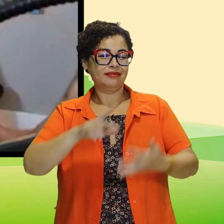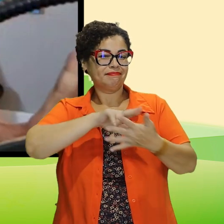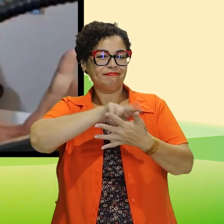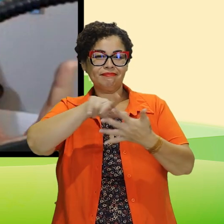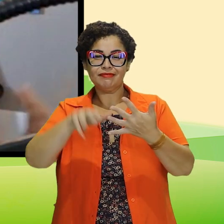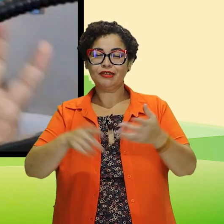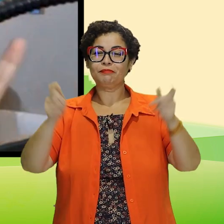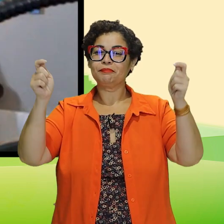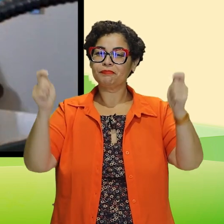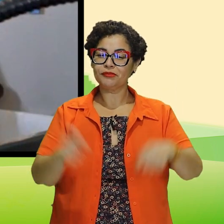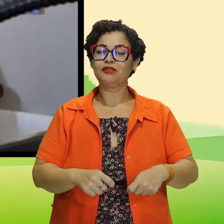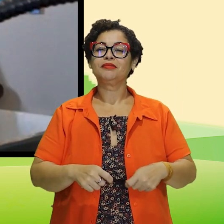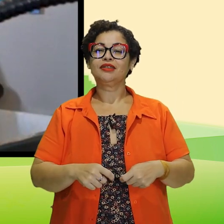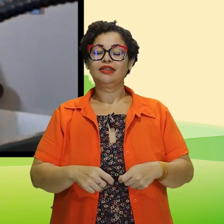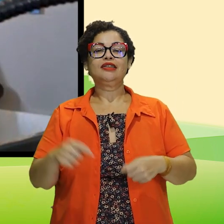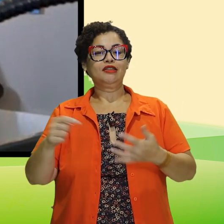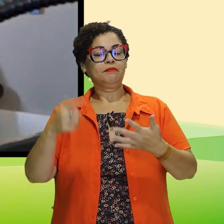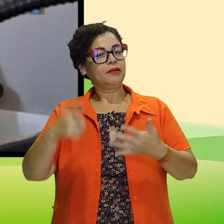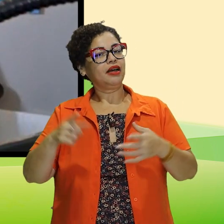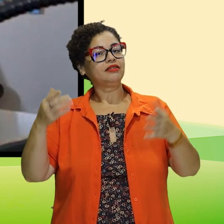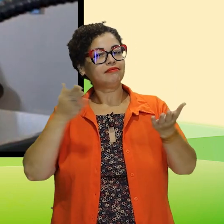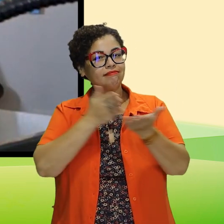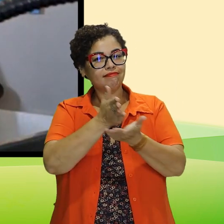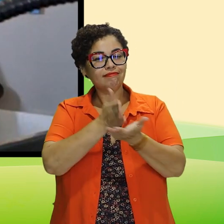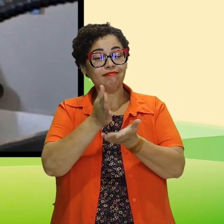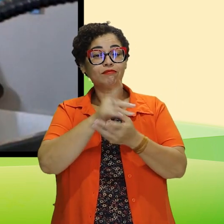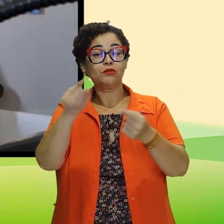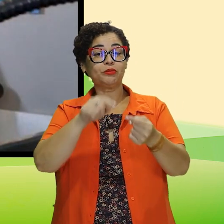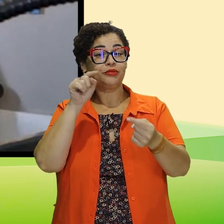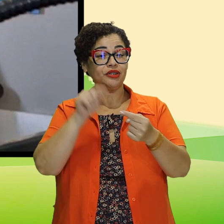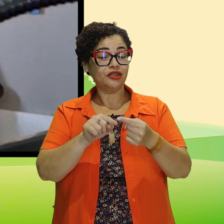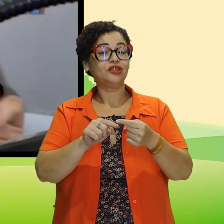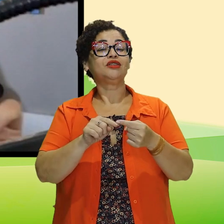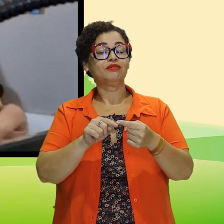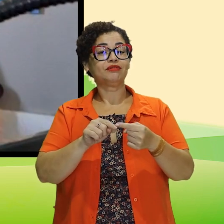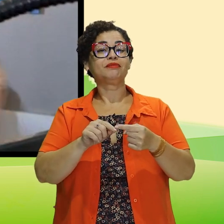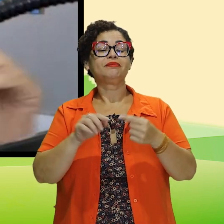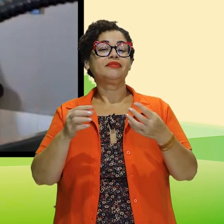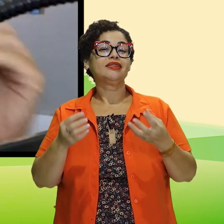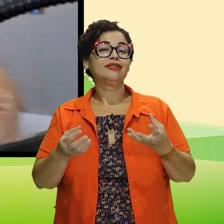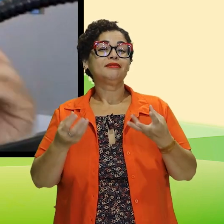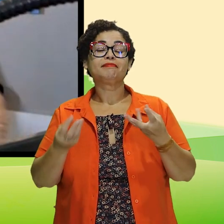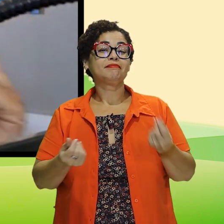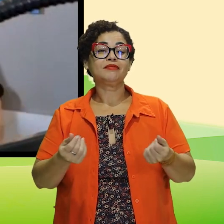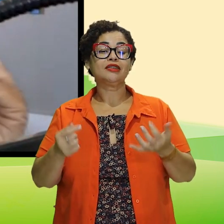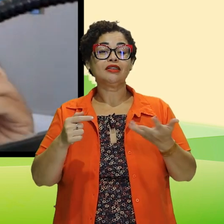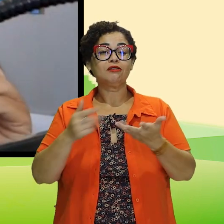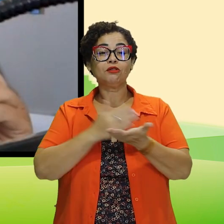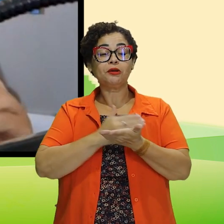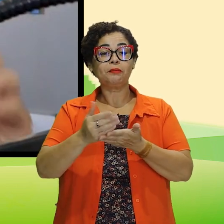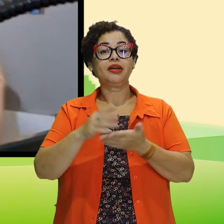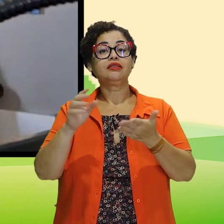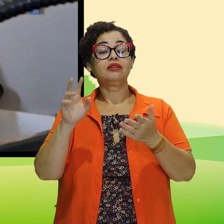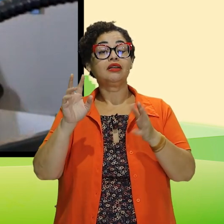possibilidades. E esse é mais um eixo, mais um objetivo desses preconizados pela